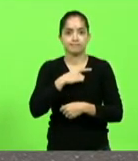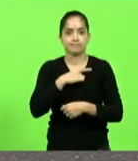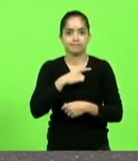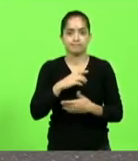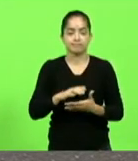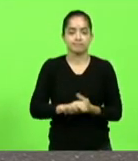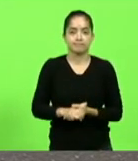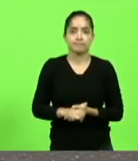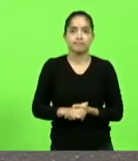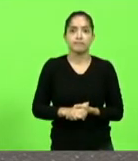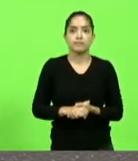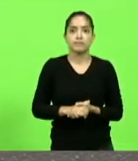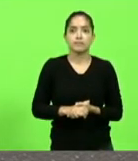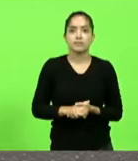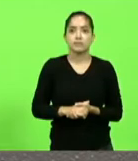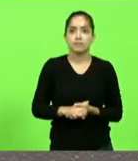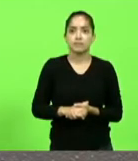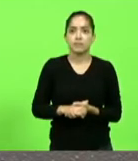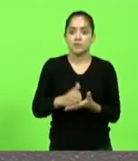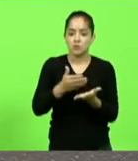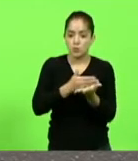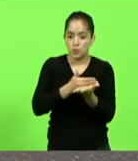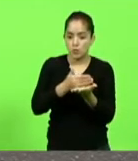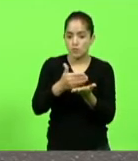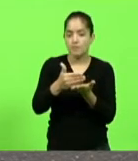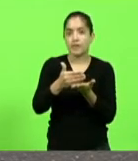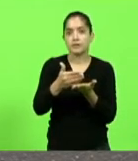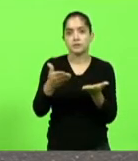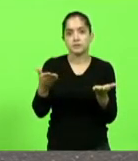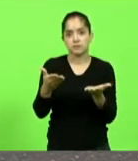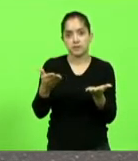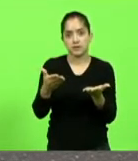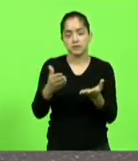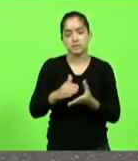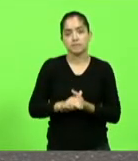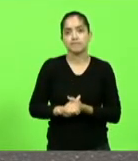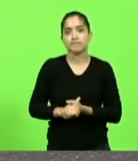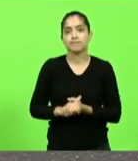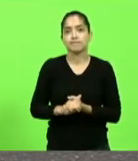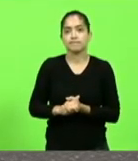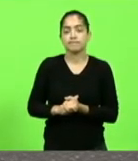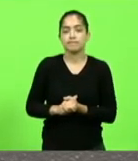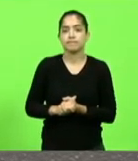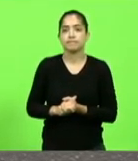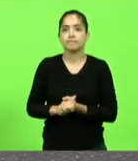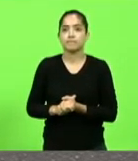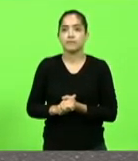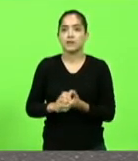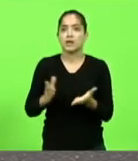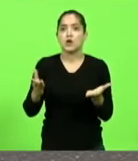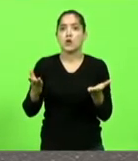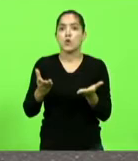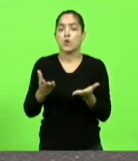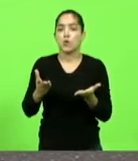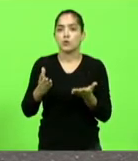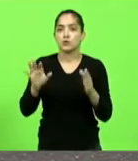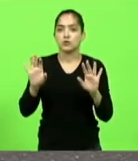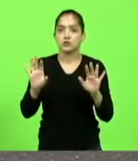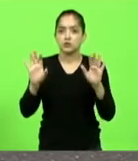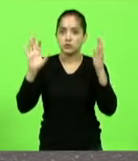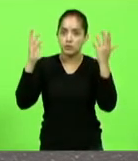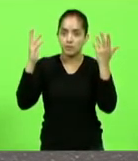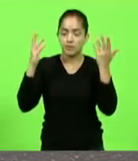e o pontapé é aqui hoje nós comemoramos